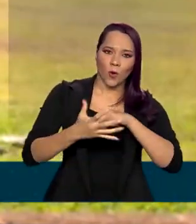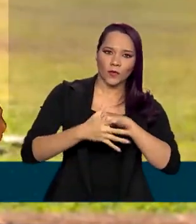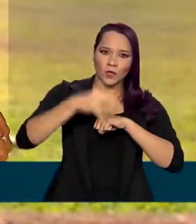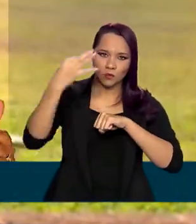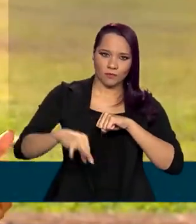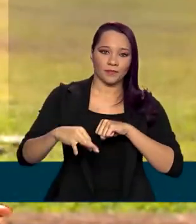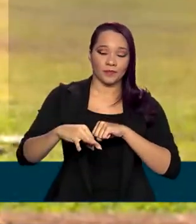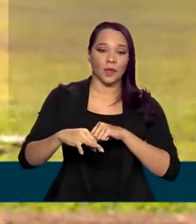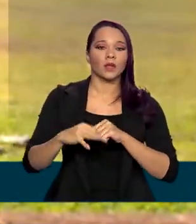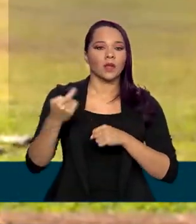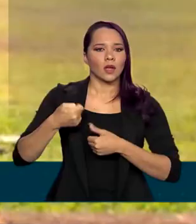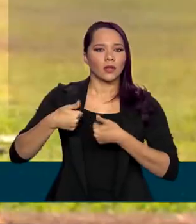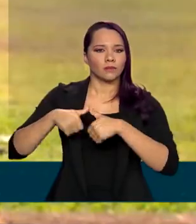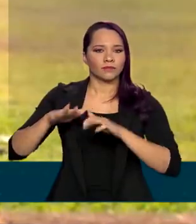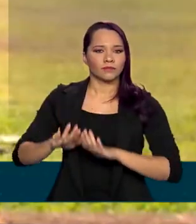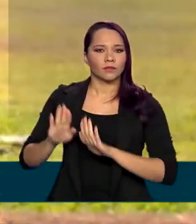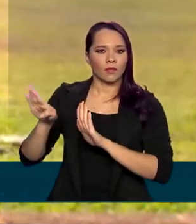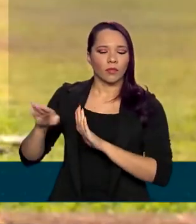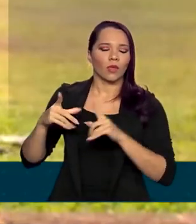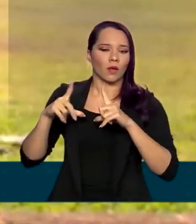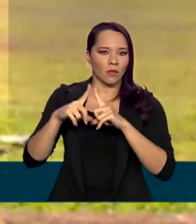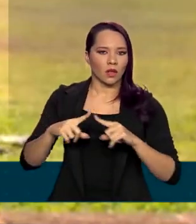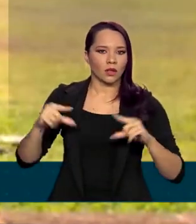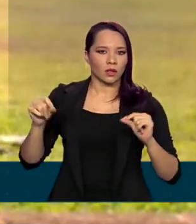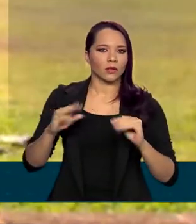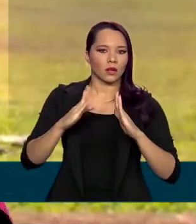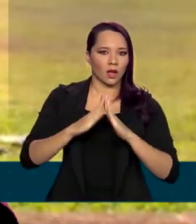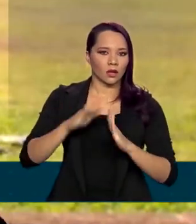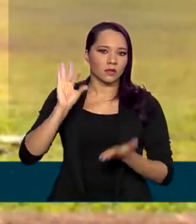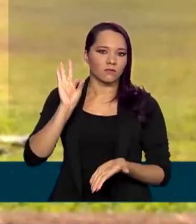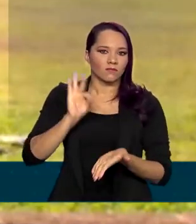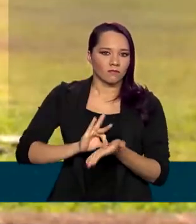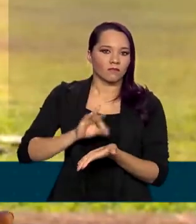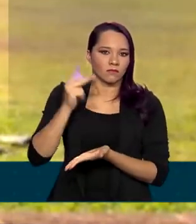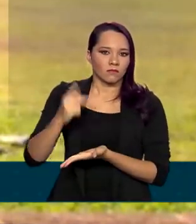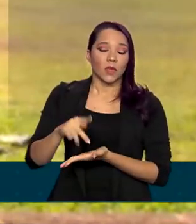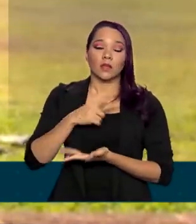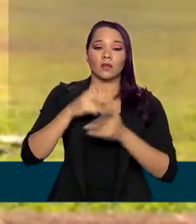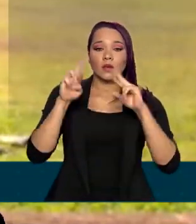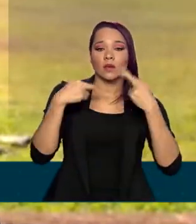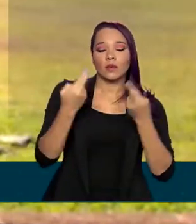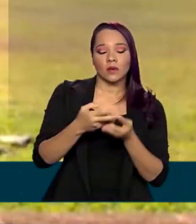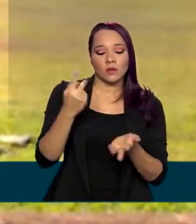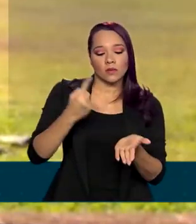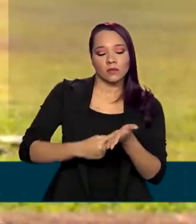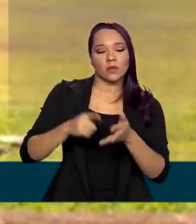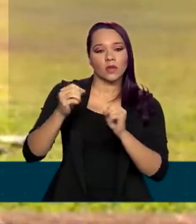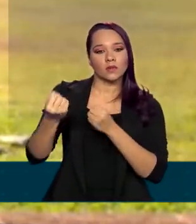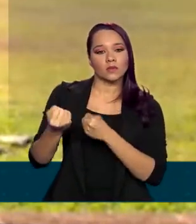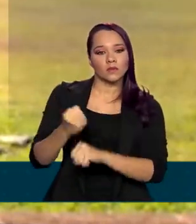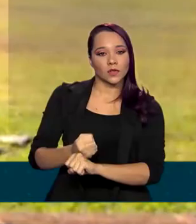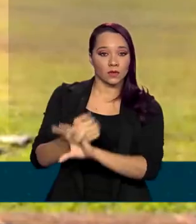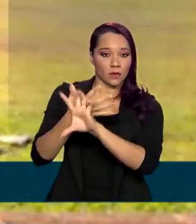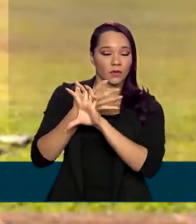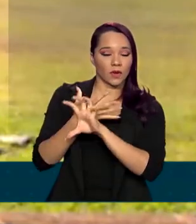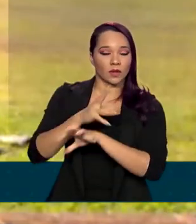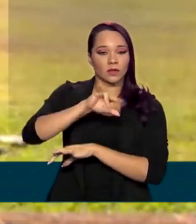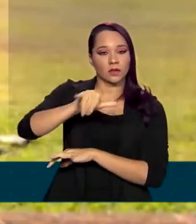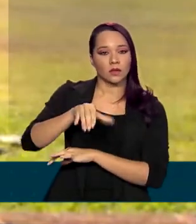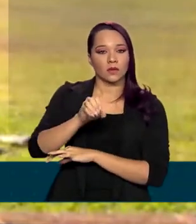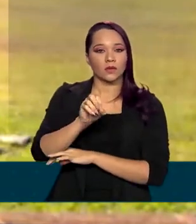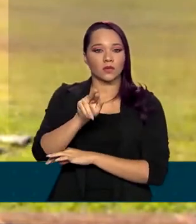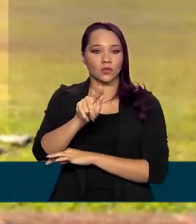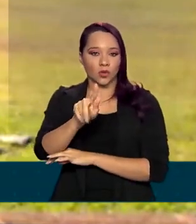Ele está aqui no Palácio da Alvorada, residência oficial, e tem uma reunião agendada por videoconferência com Jorge